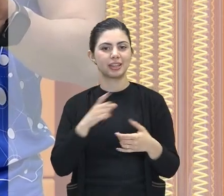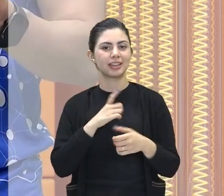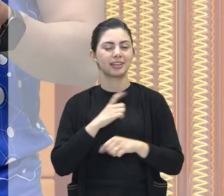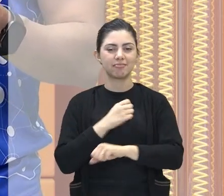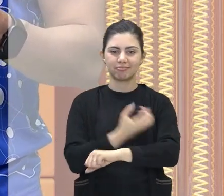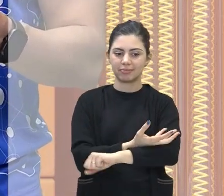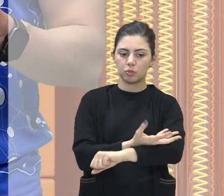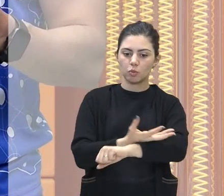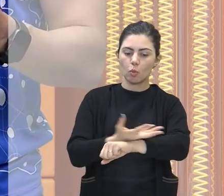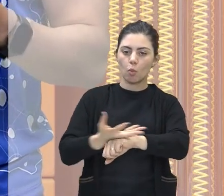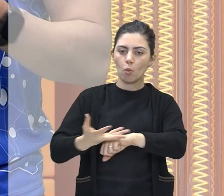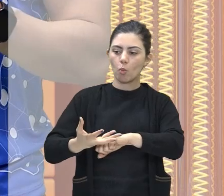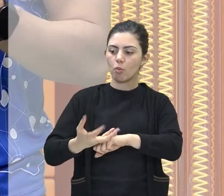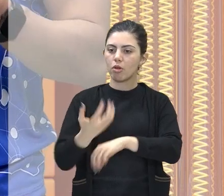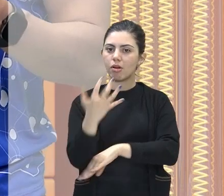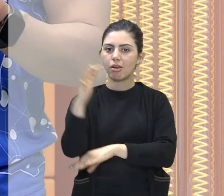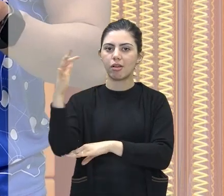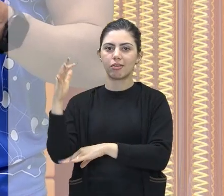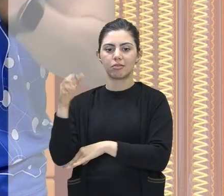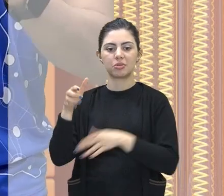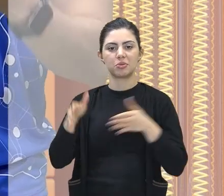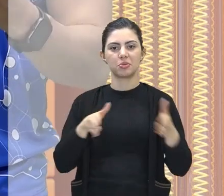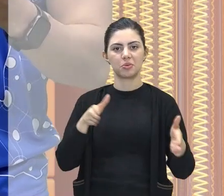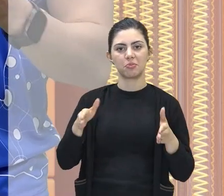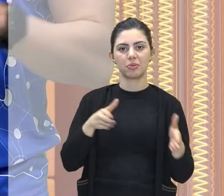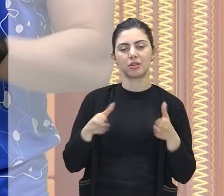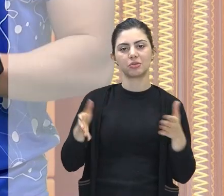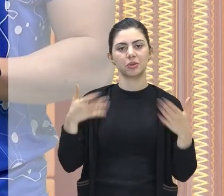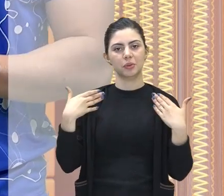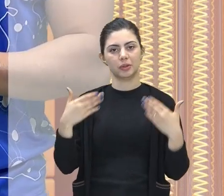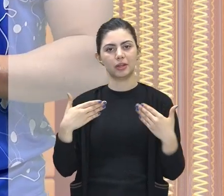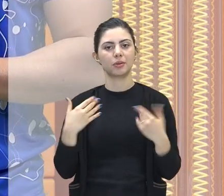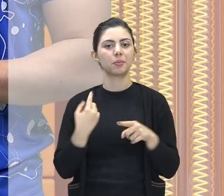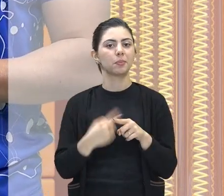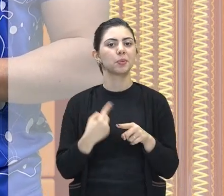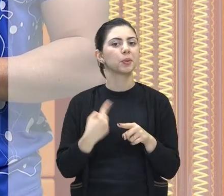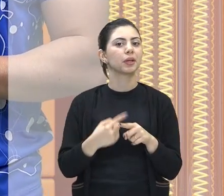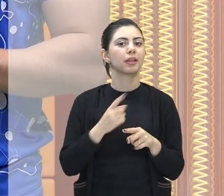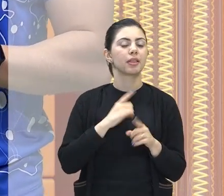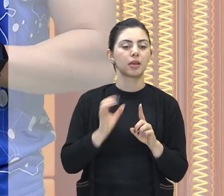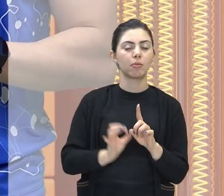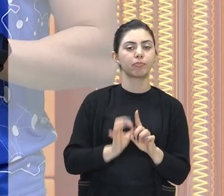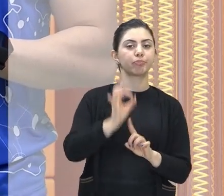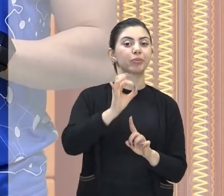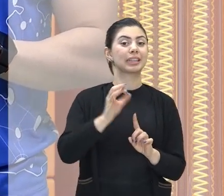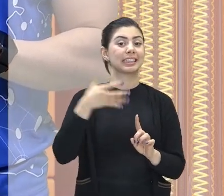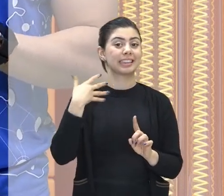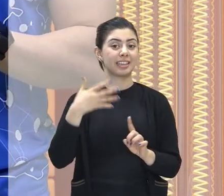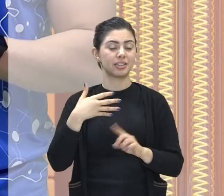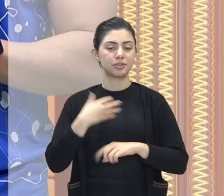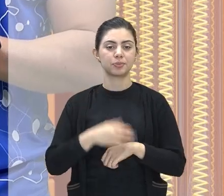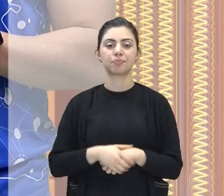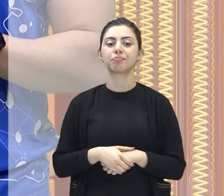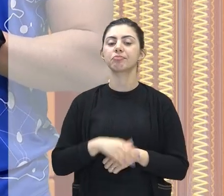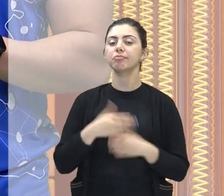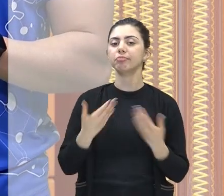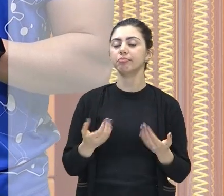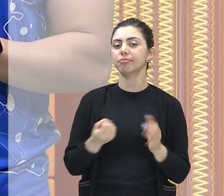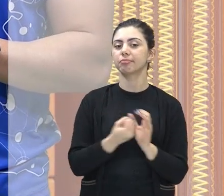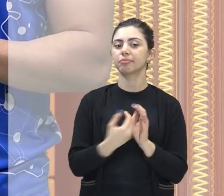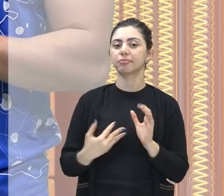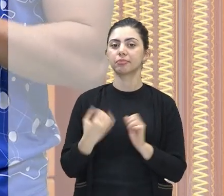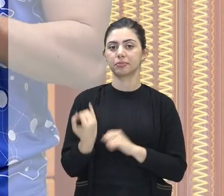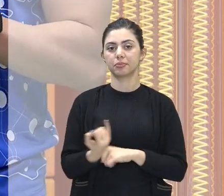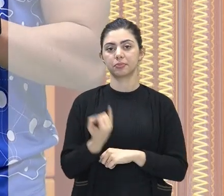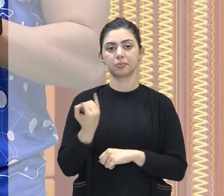aparente na Antártica no período do verão. Isso se dá por conta do aumento da temperatura. Outro ponto que eu gostaria de destacar para